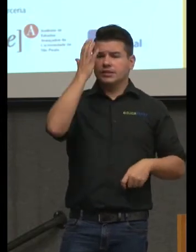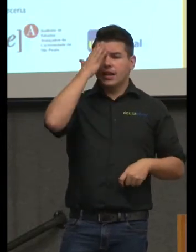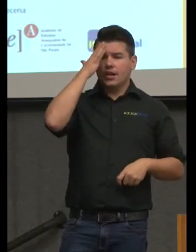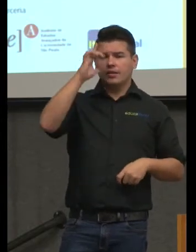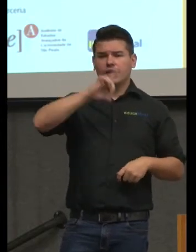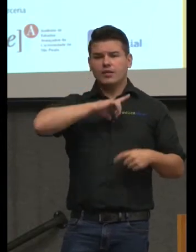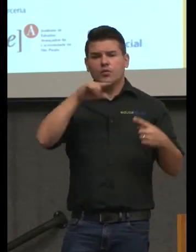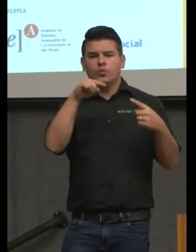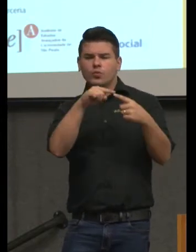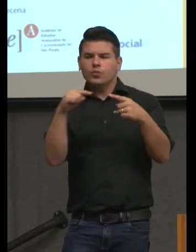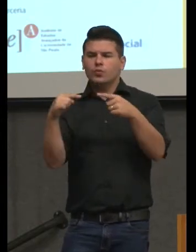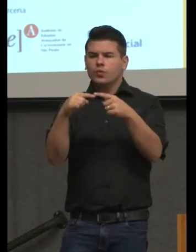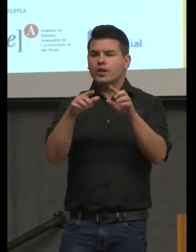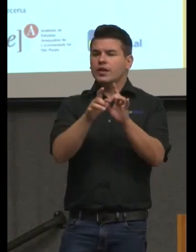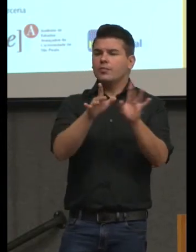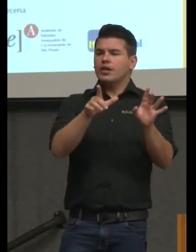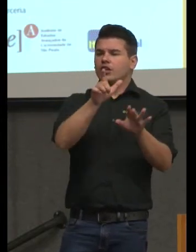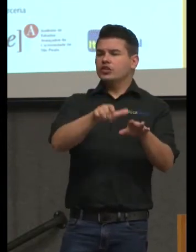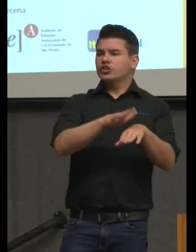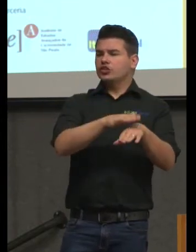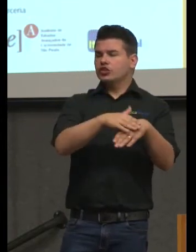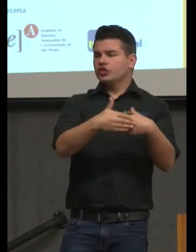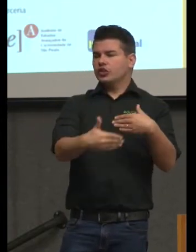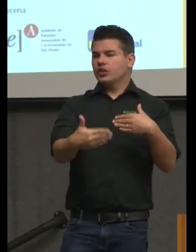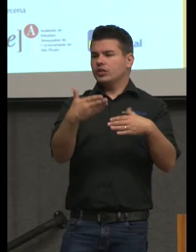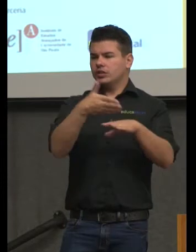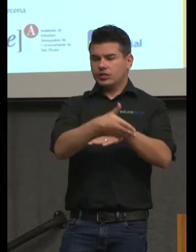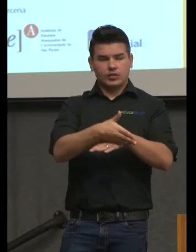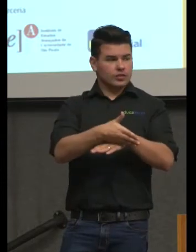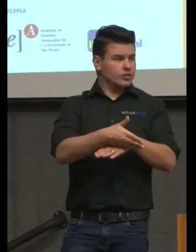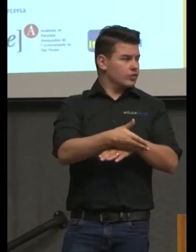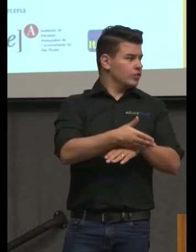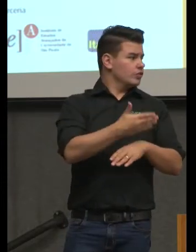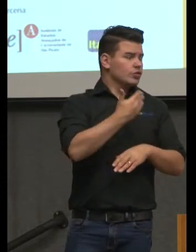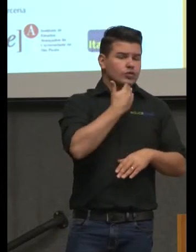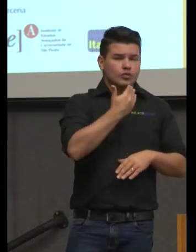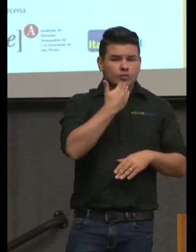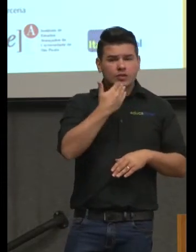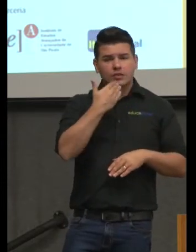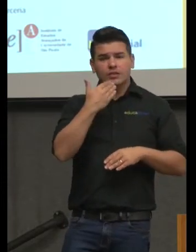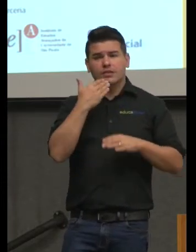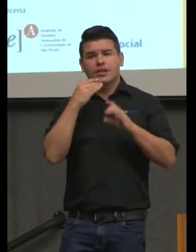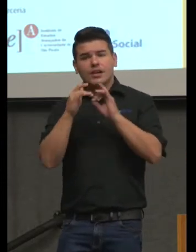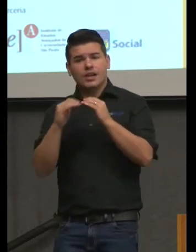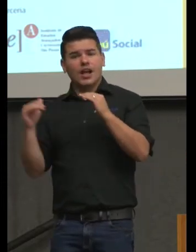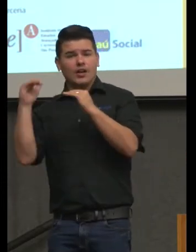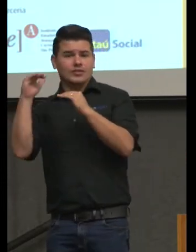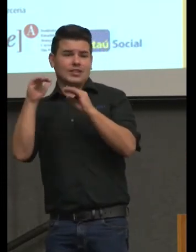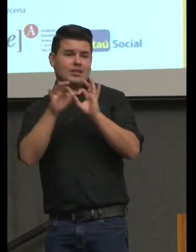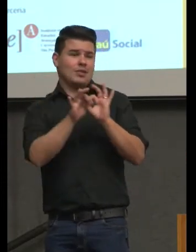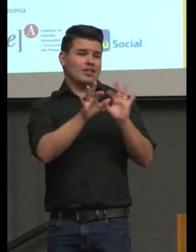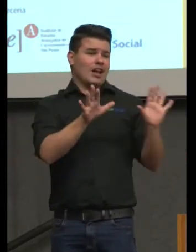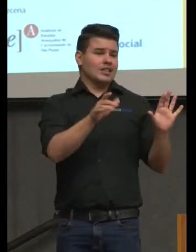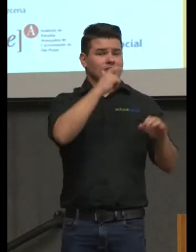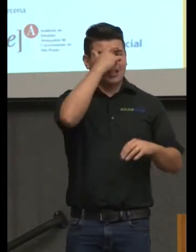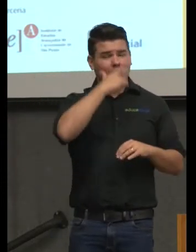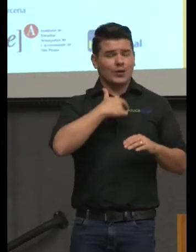os graus de liberdade que ele tem na sua ação desculpe eu usar graus de liberdade mas eu sou da estatística então